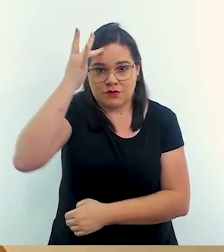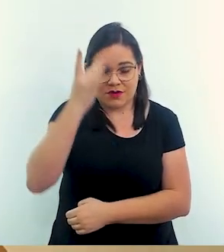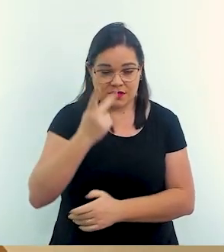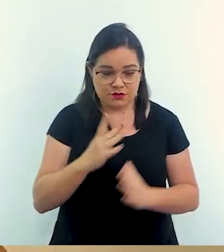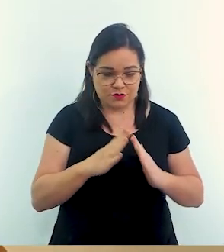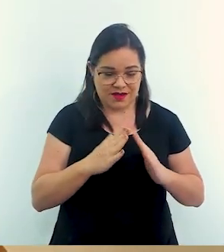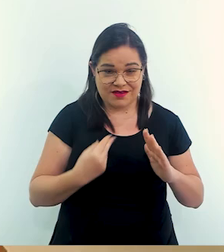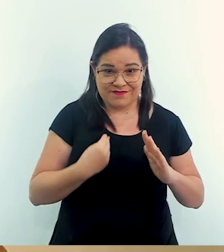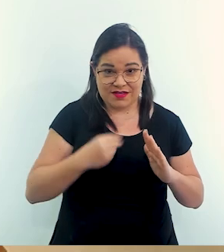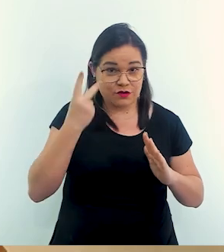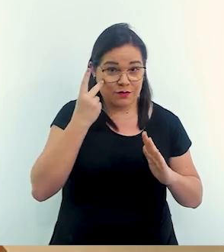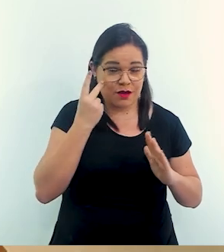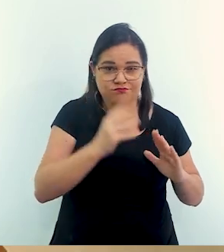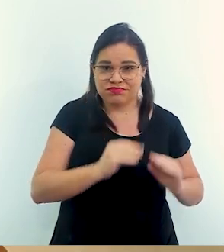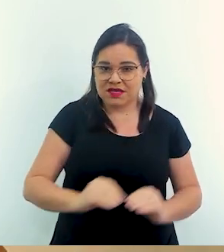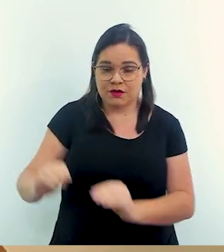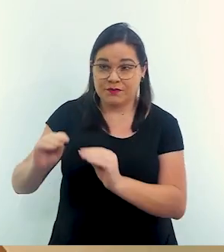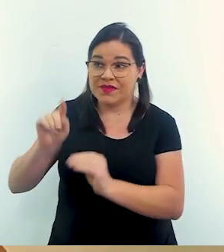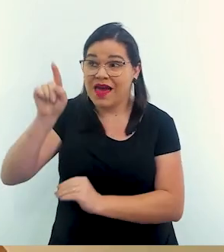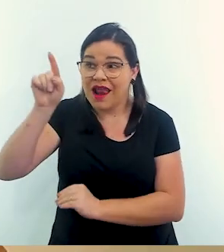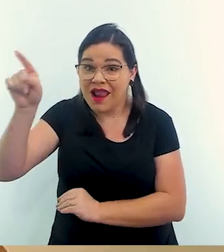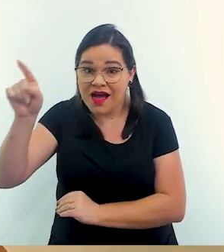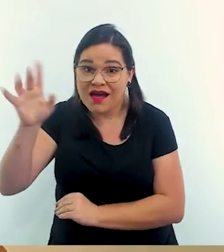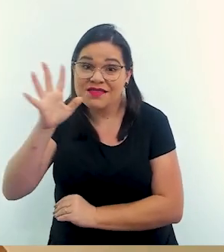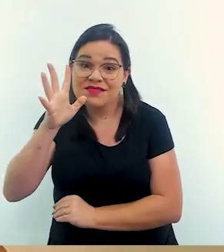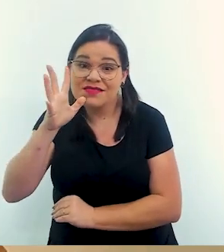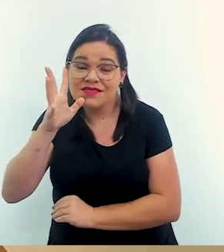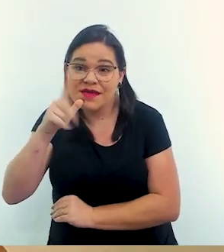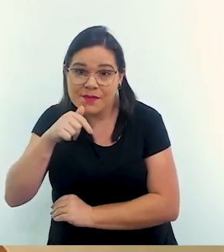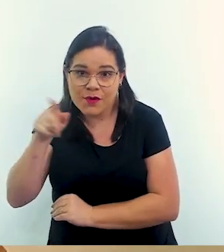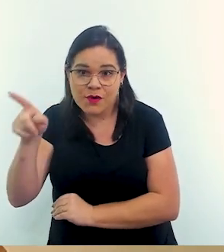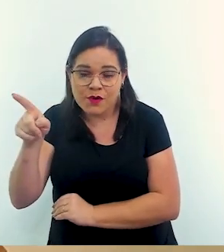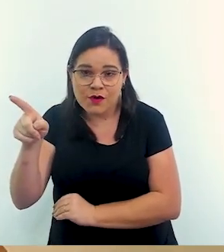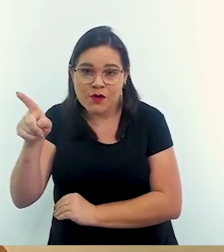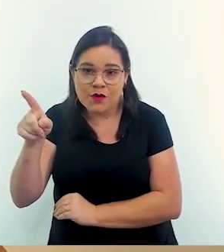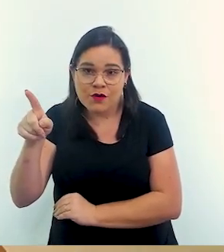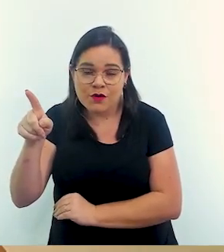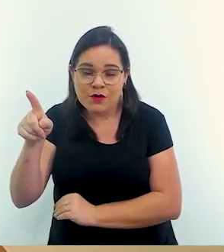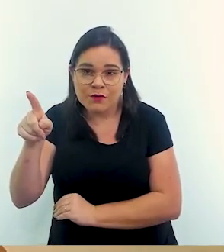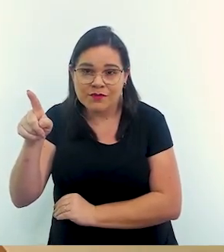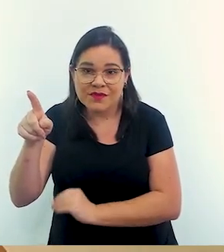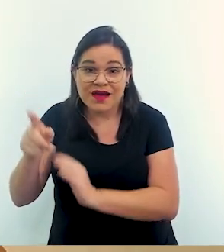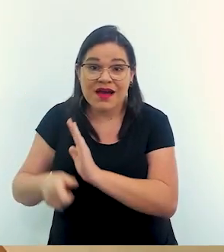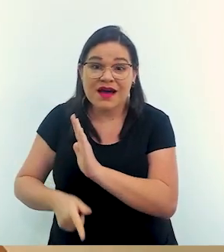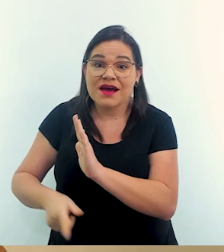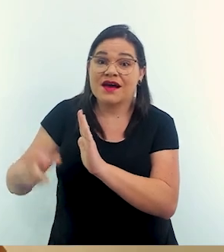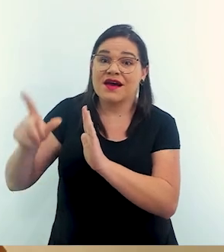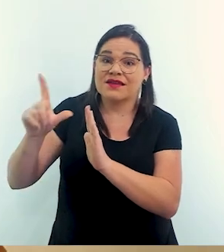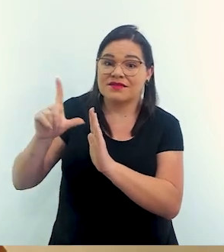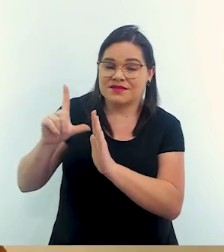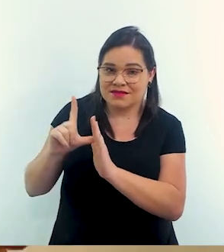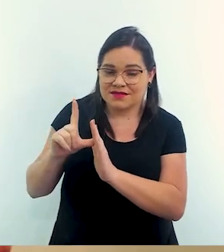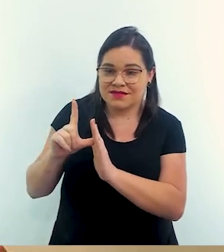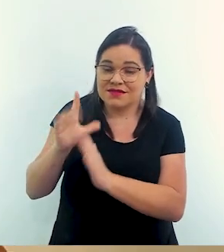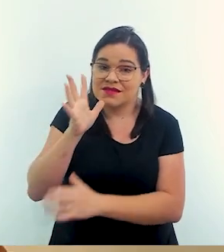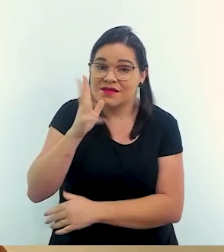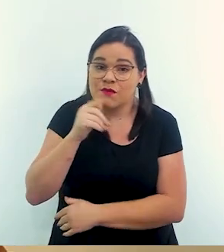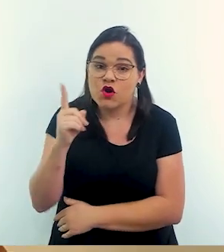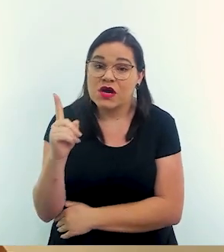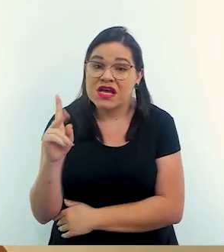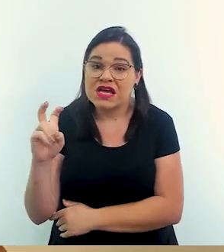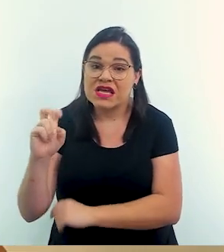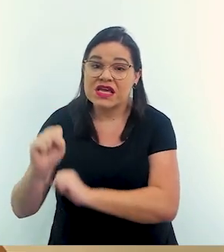saíram da sua vida normal. Nova Orleans, ela demorou para entrar no nível pré-Katrina, ou seja, como era antes do Katrina,